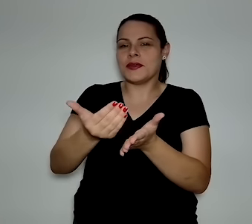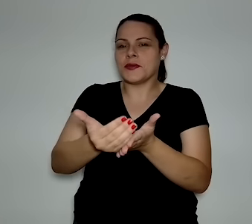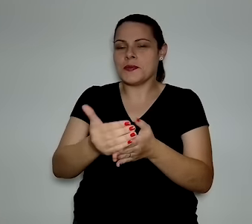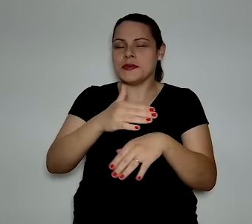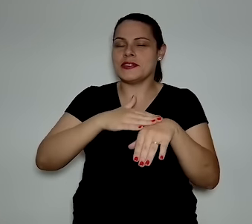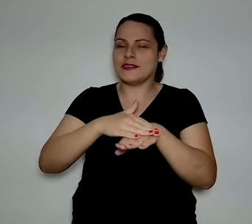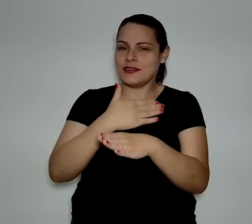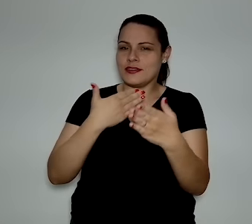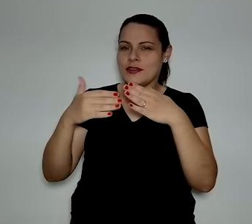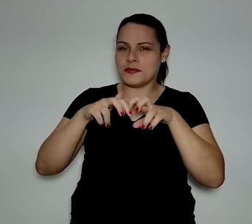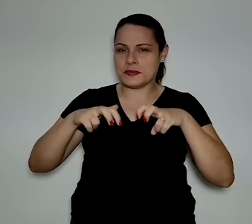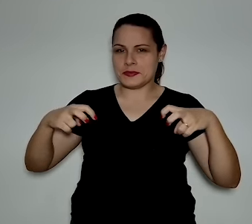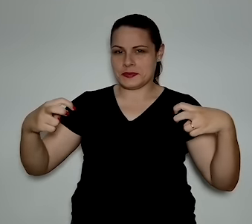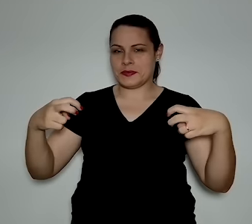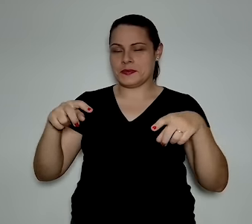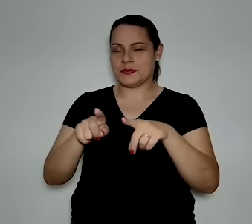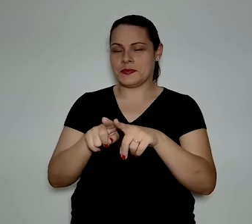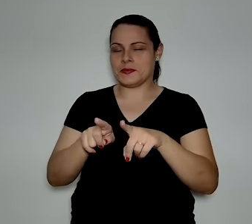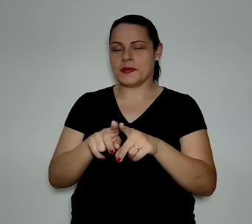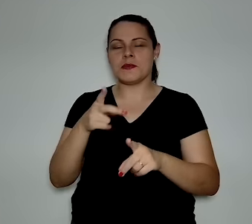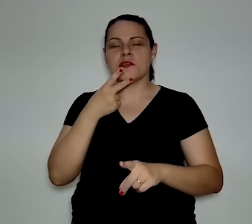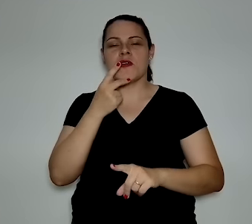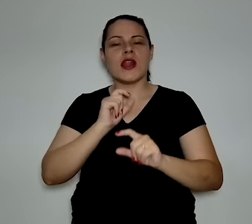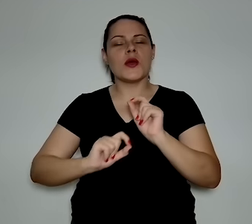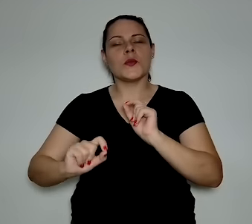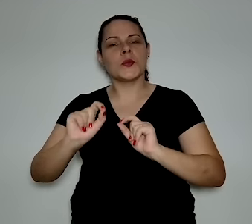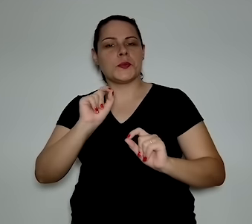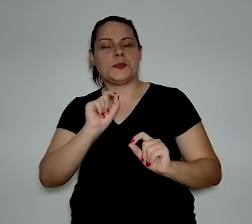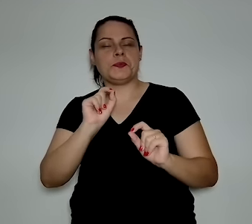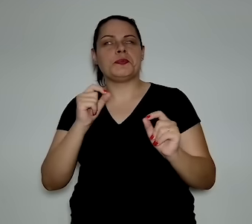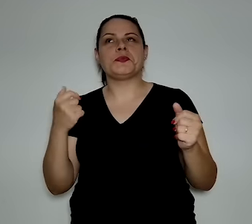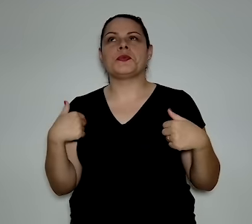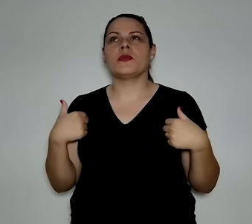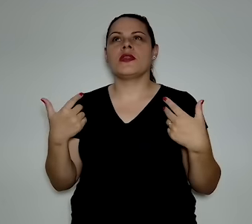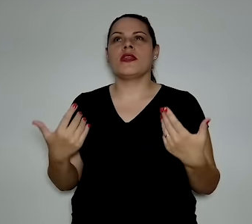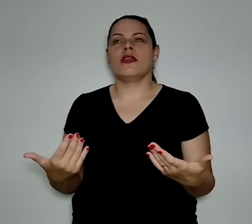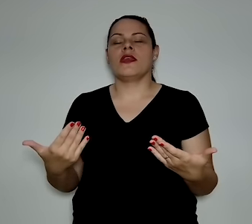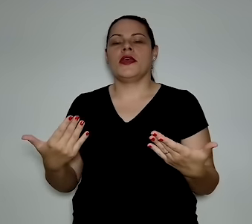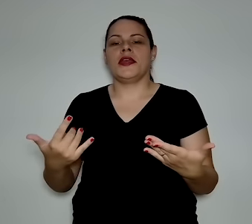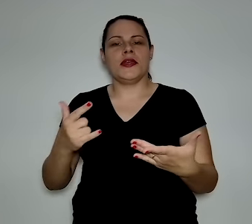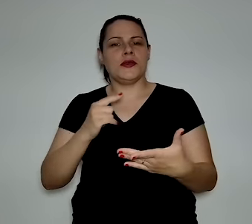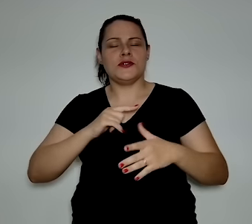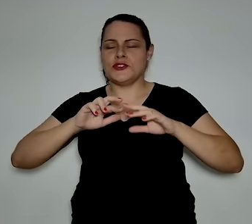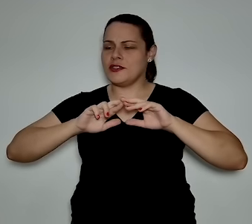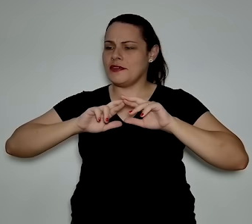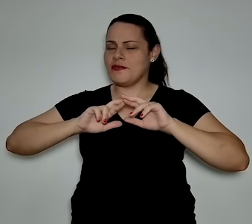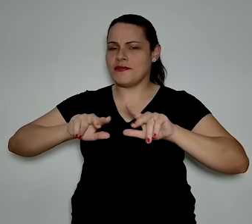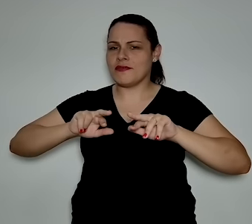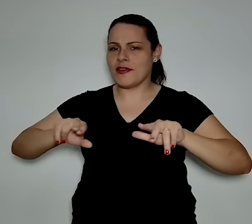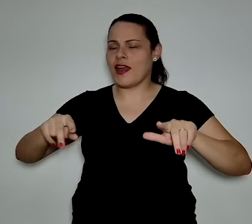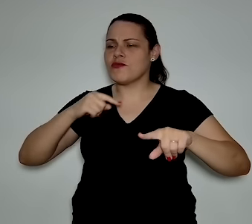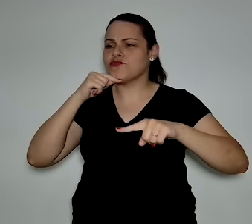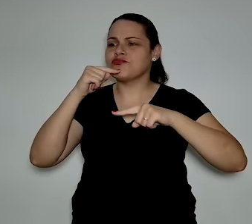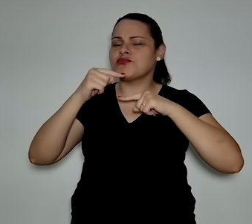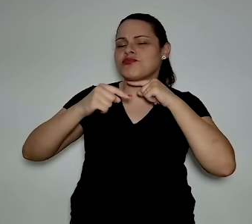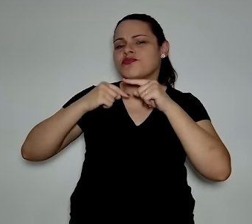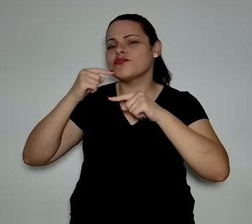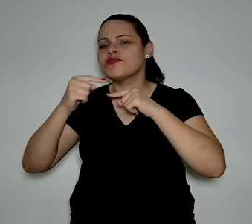começar esse painel, porque eu tinha uma série de